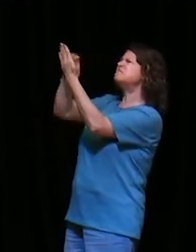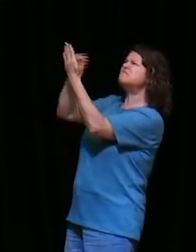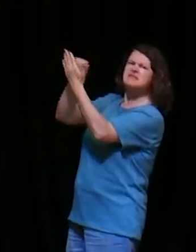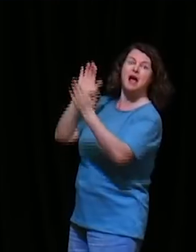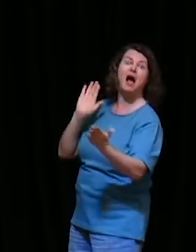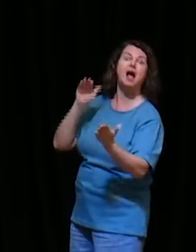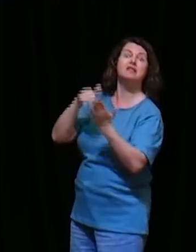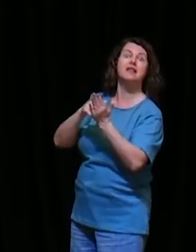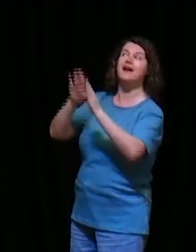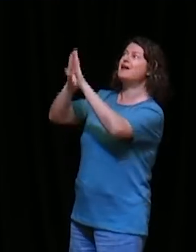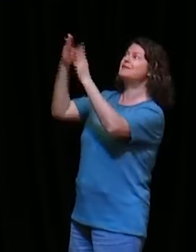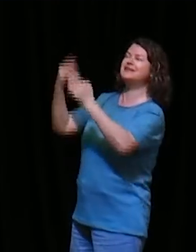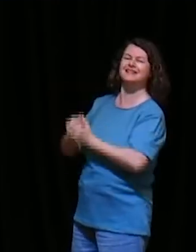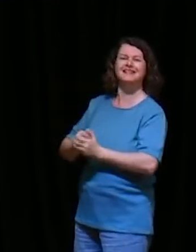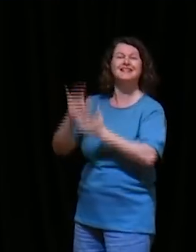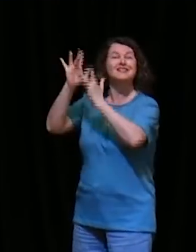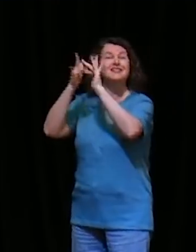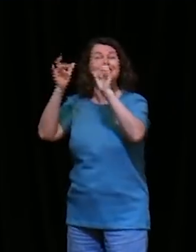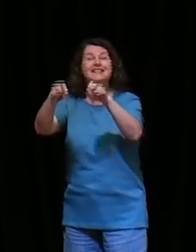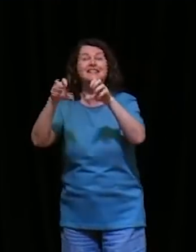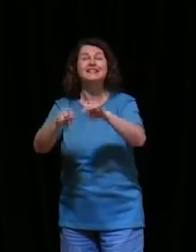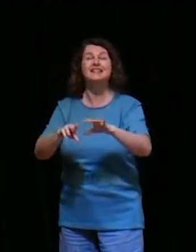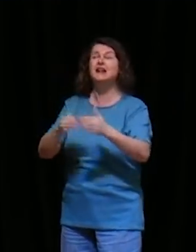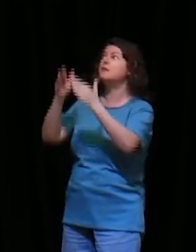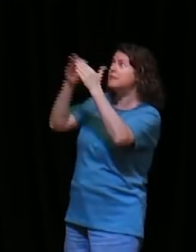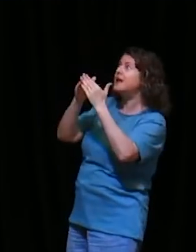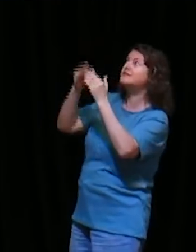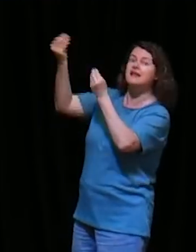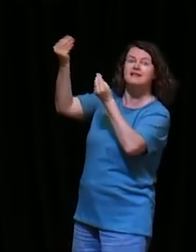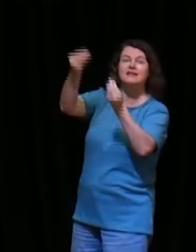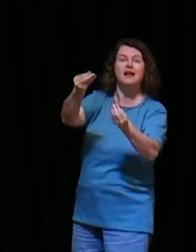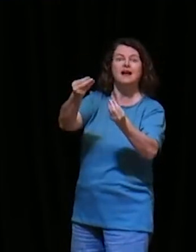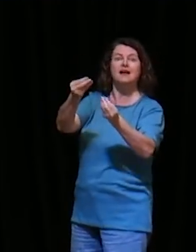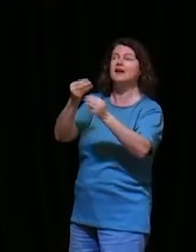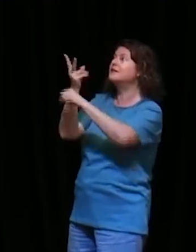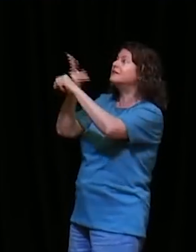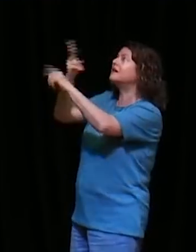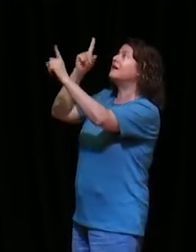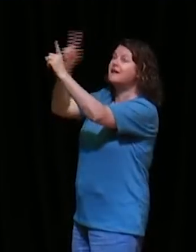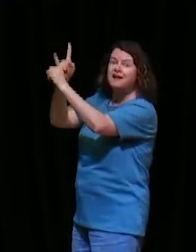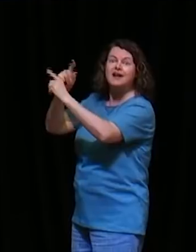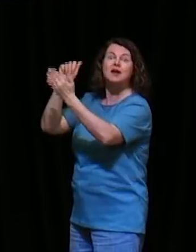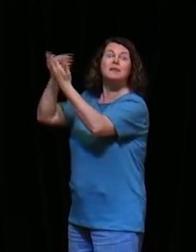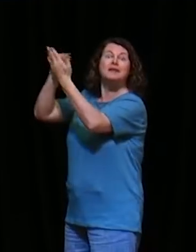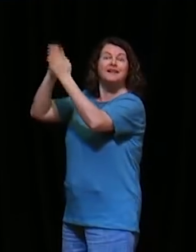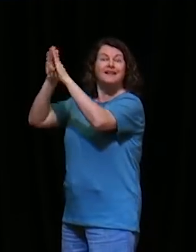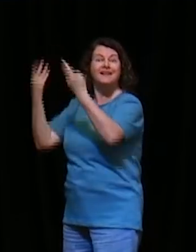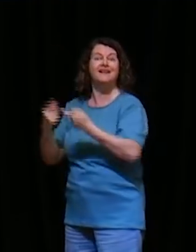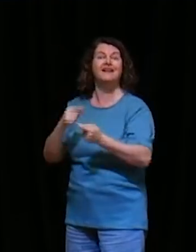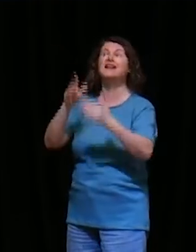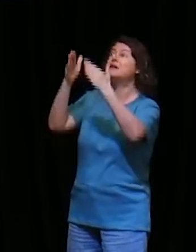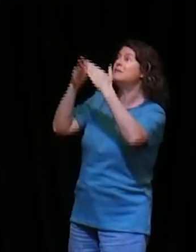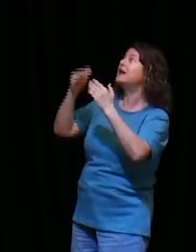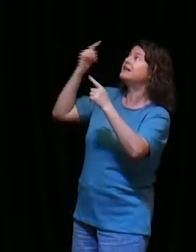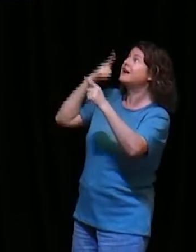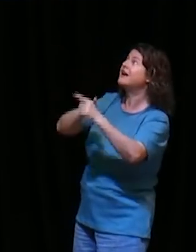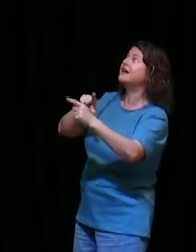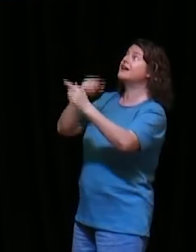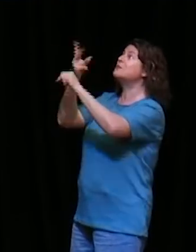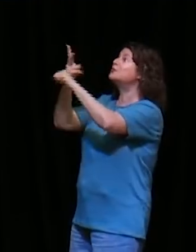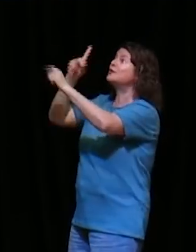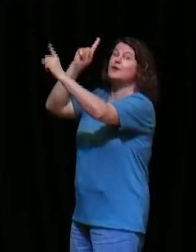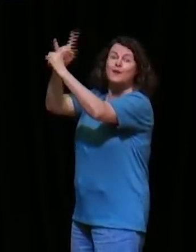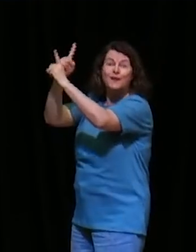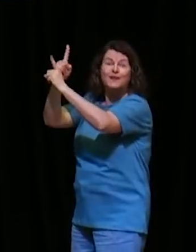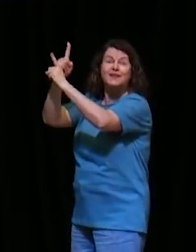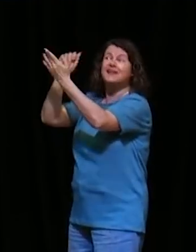diz isso, pedir e dar-se-vos-á, buscar e encontrarei, e bater e abrir-se-vos-á, aquele que pede e recebe, aquele que busca e encontra, e aquele que